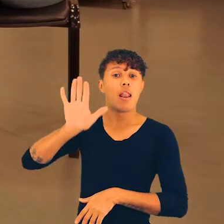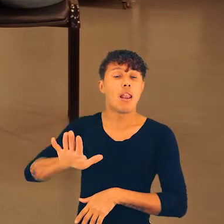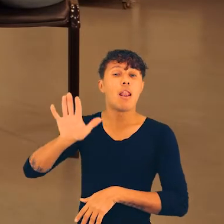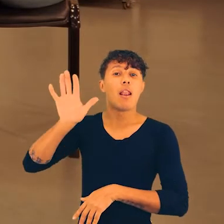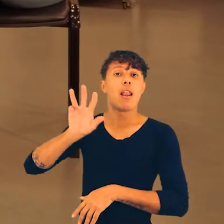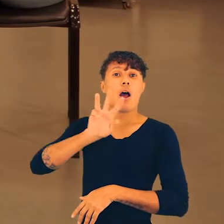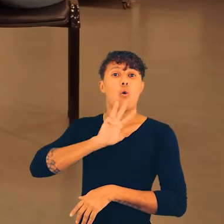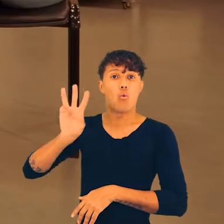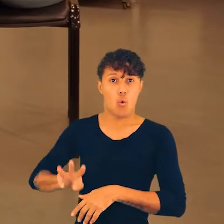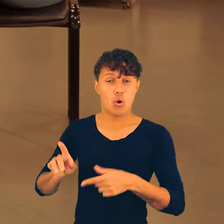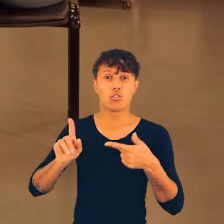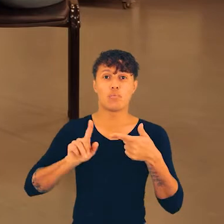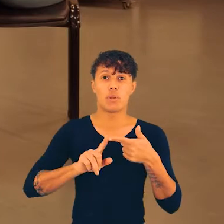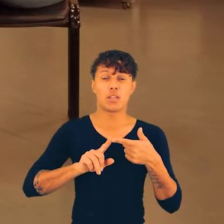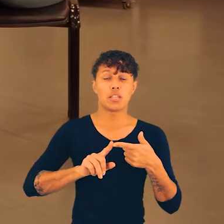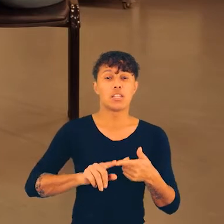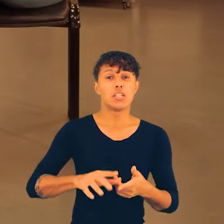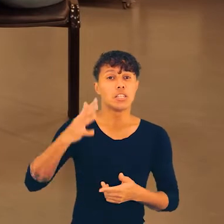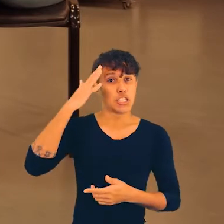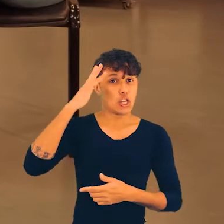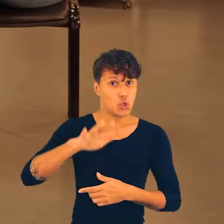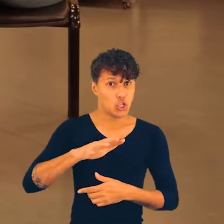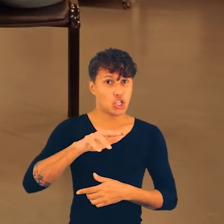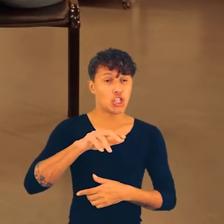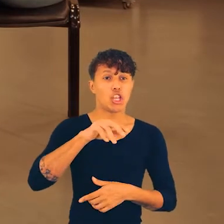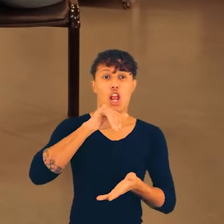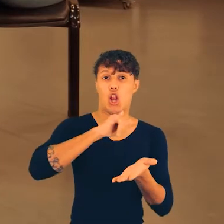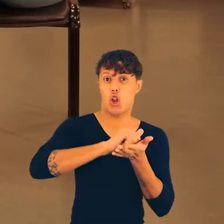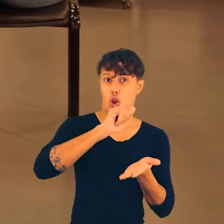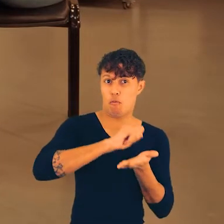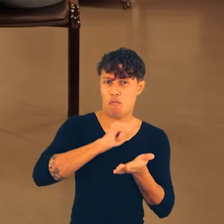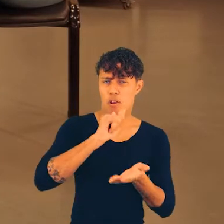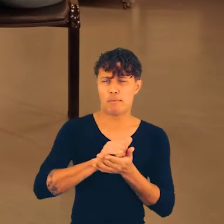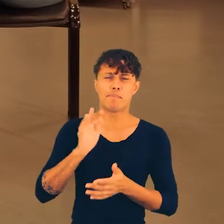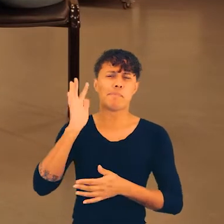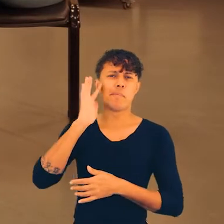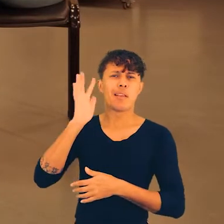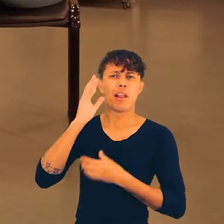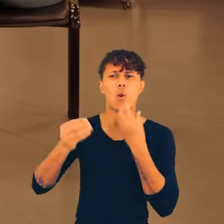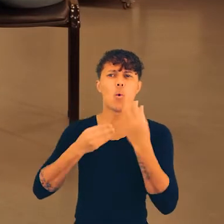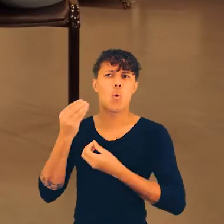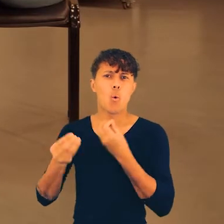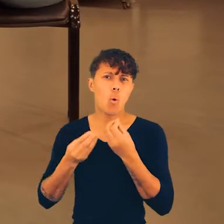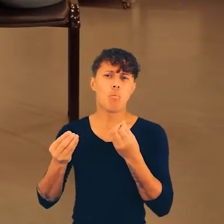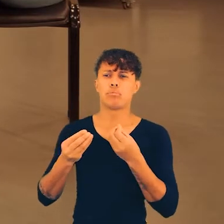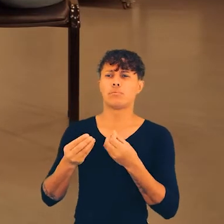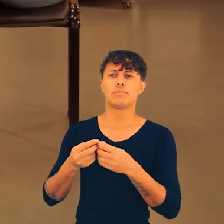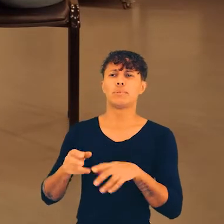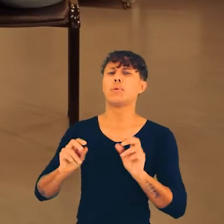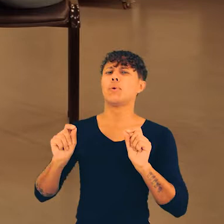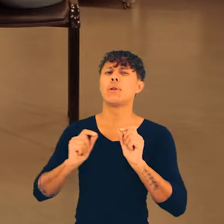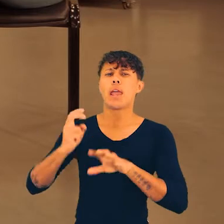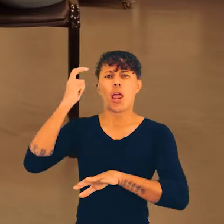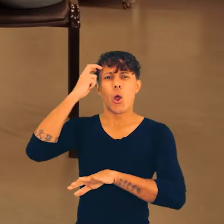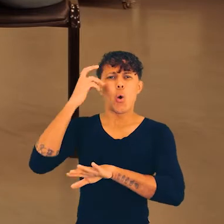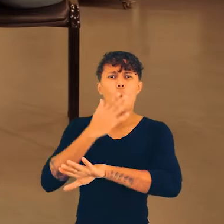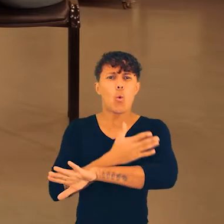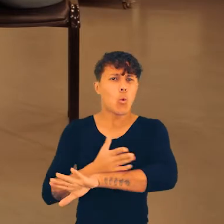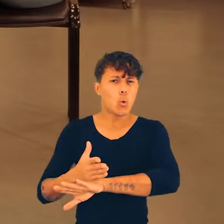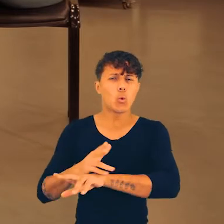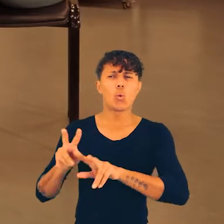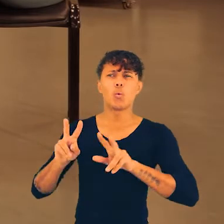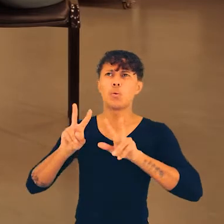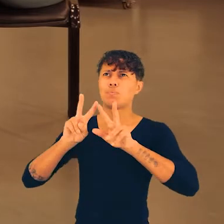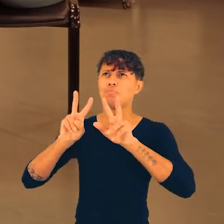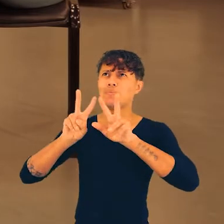em Washington e cinco dias em Nova York. Então, dentro de todo esse processo, a gente discutiu muito sobre cultura. Foi um